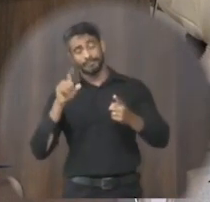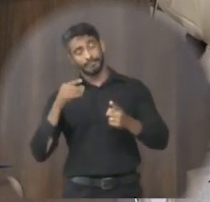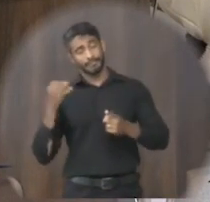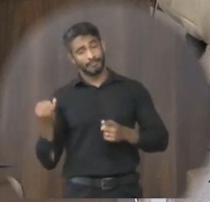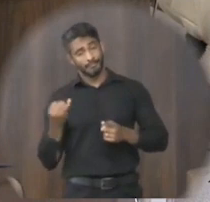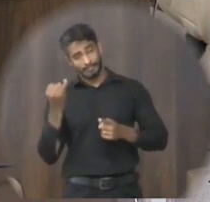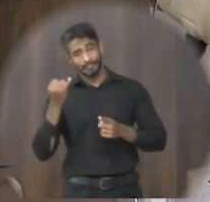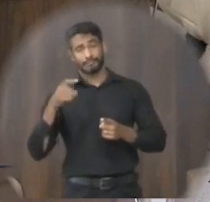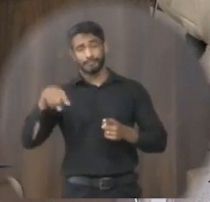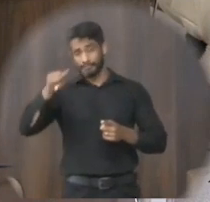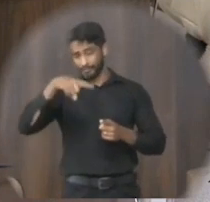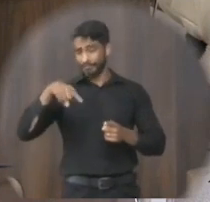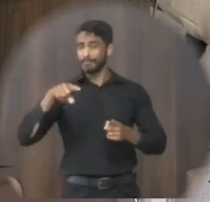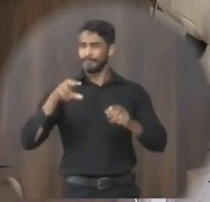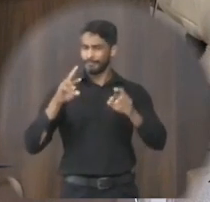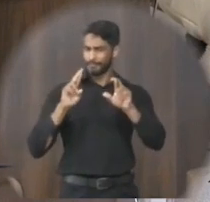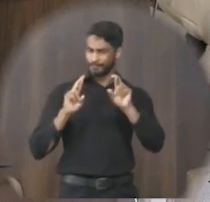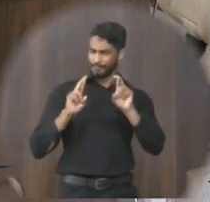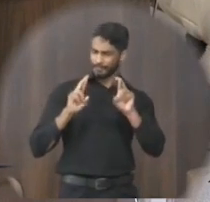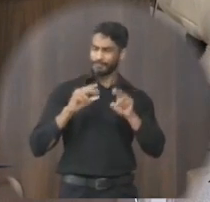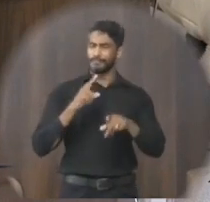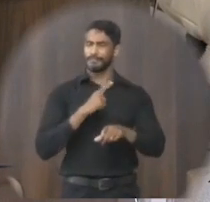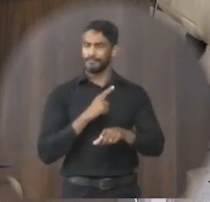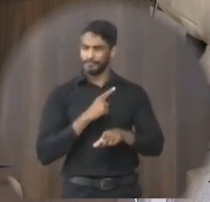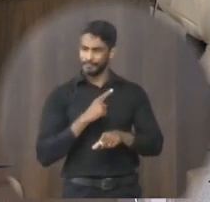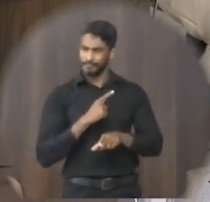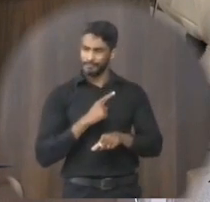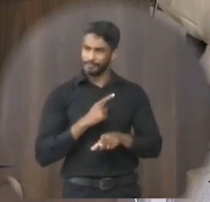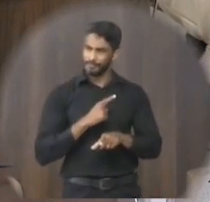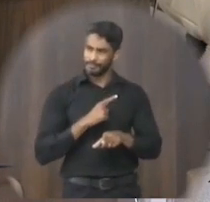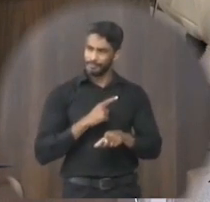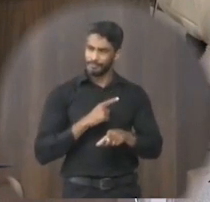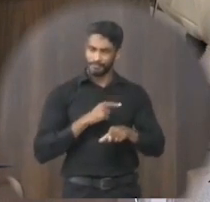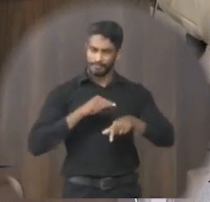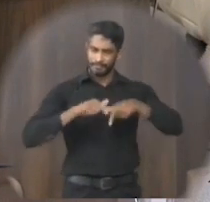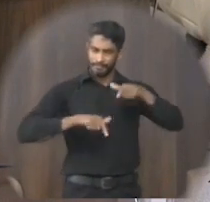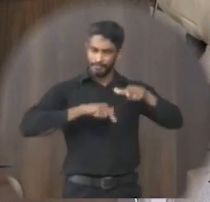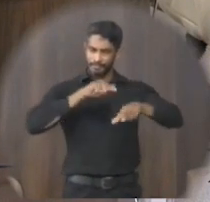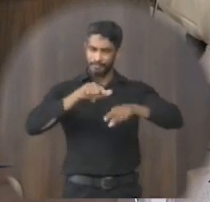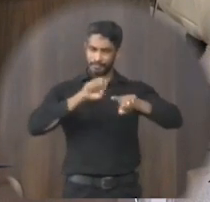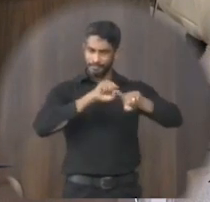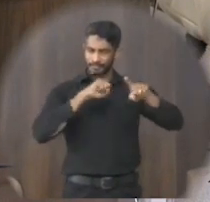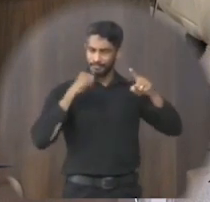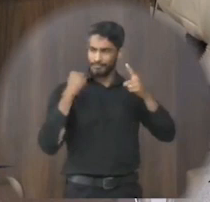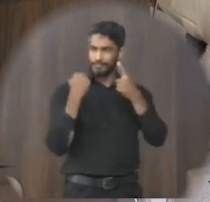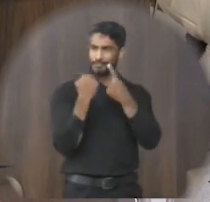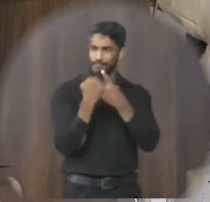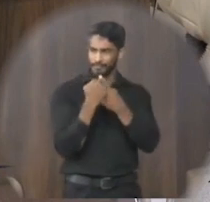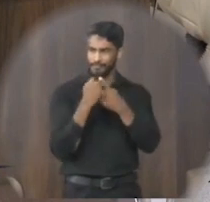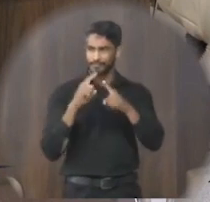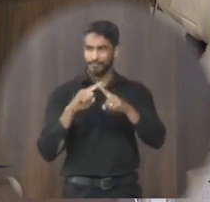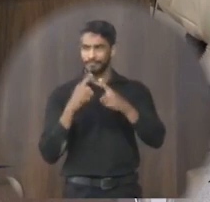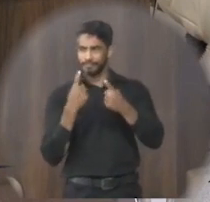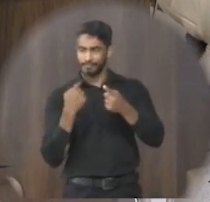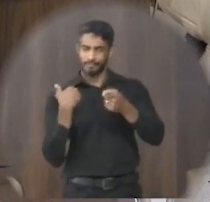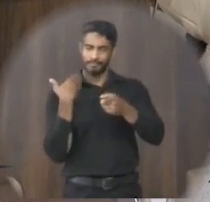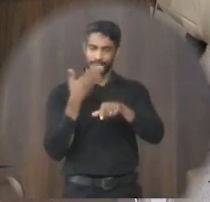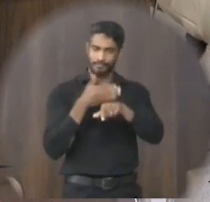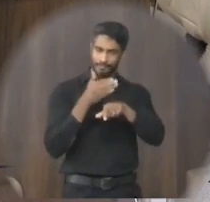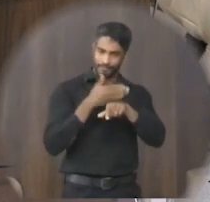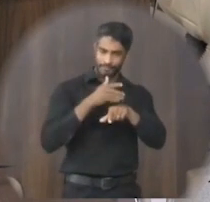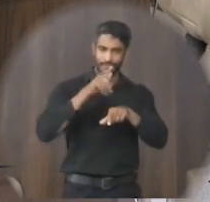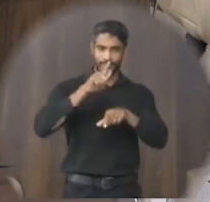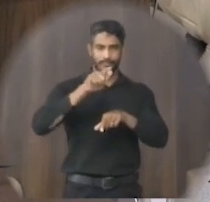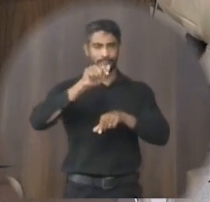que essas demais torcidas também tivessem que tenham também essas ações sociais mas o que a gente participa é a